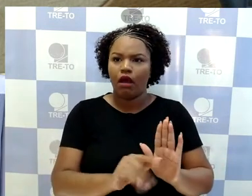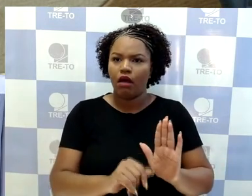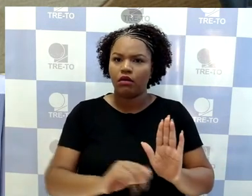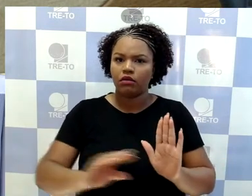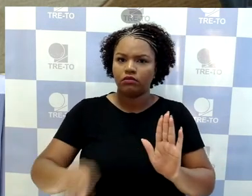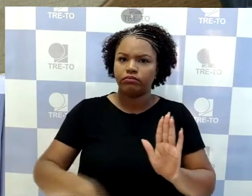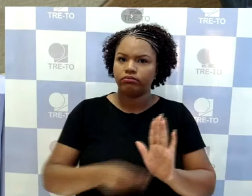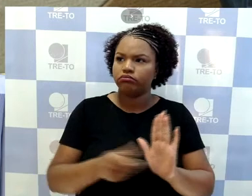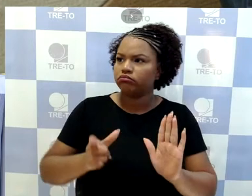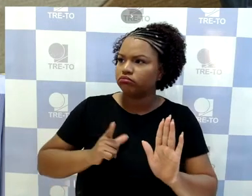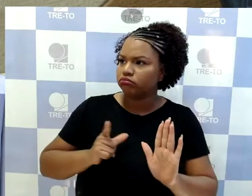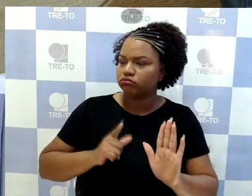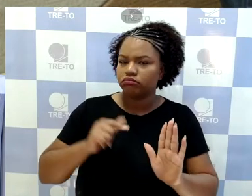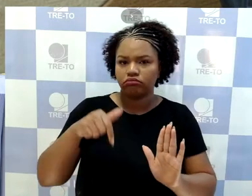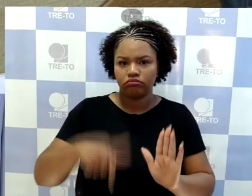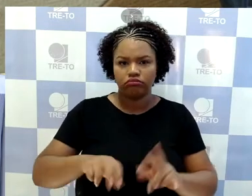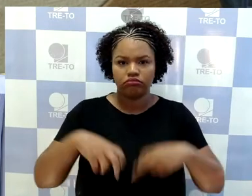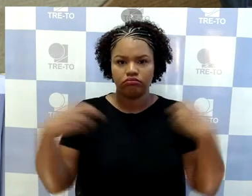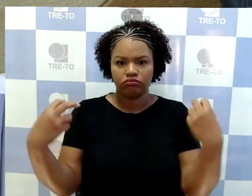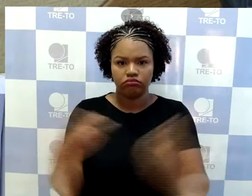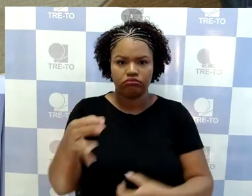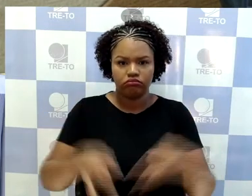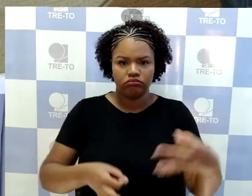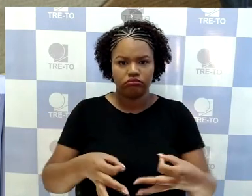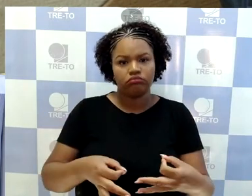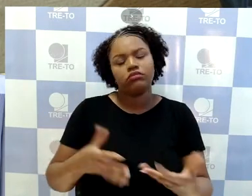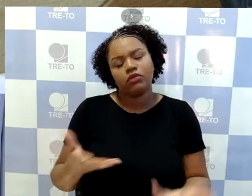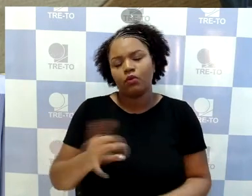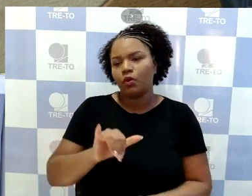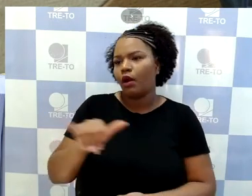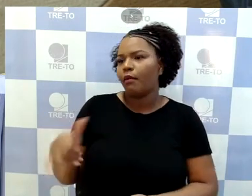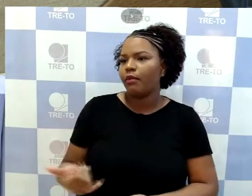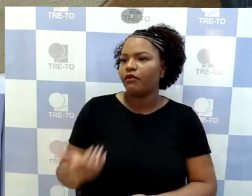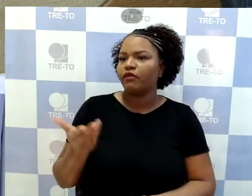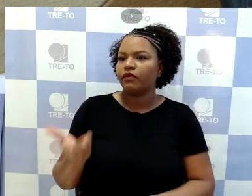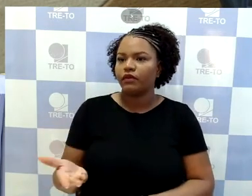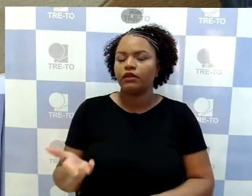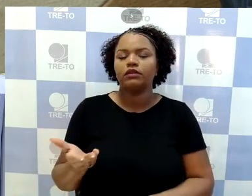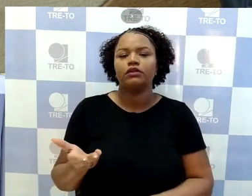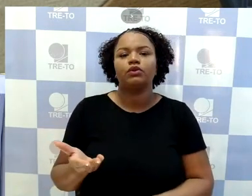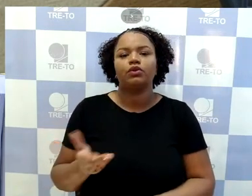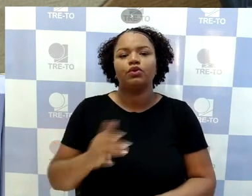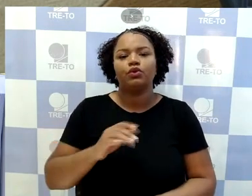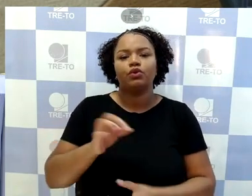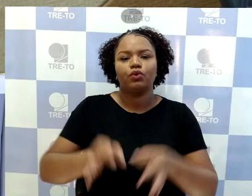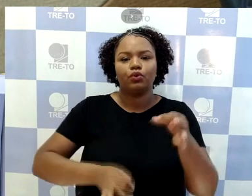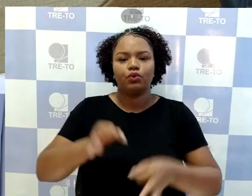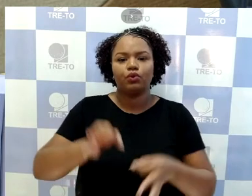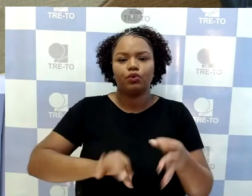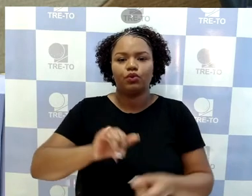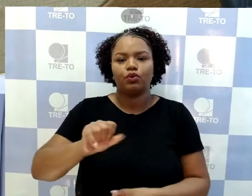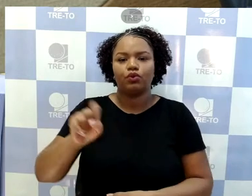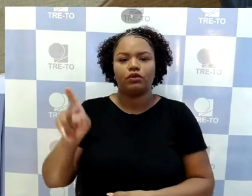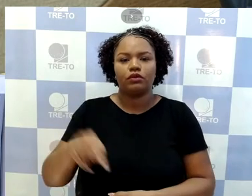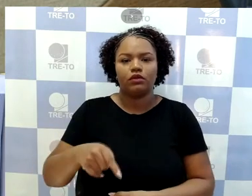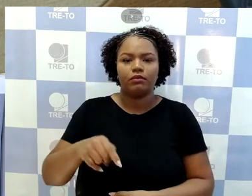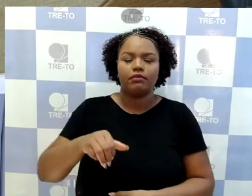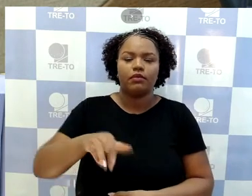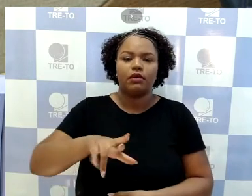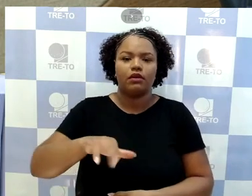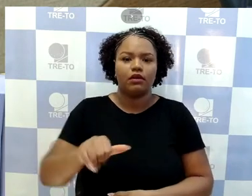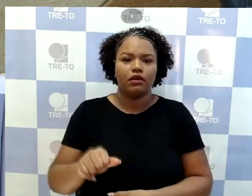Não havendo, eu aproveito e seja o doutor Zé Maria, os eminentes colegas para conhecer lá é no